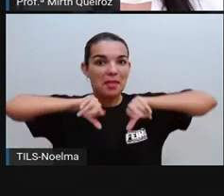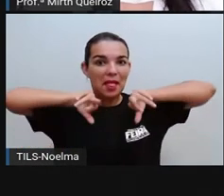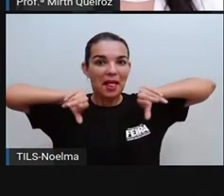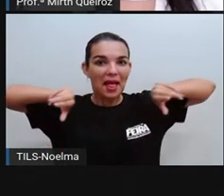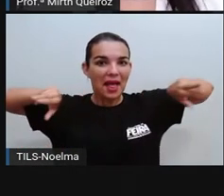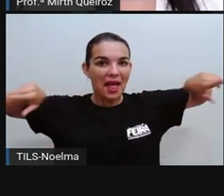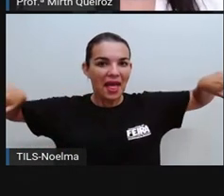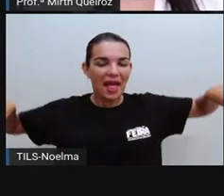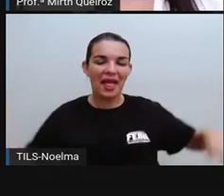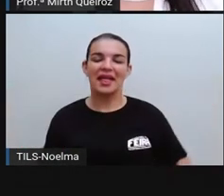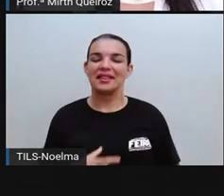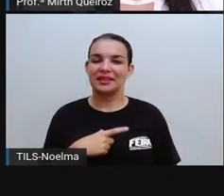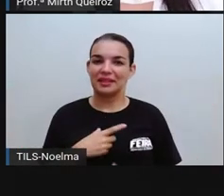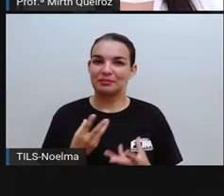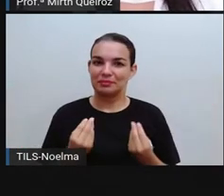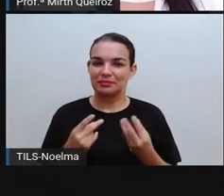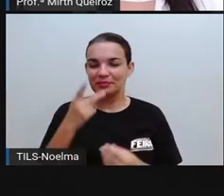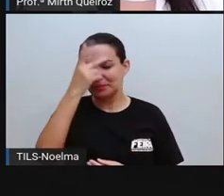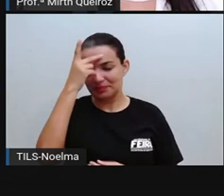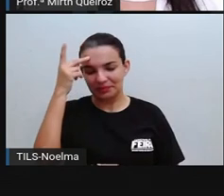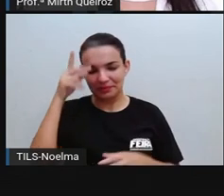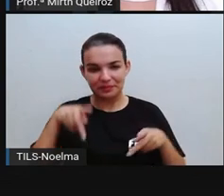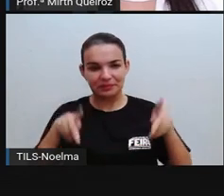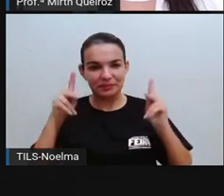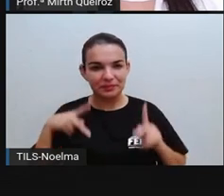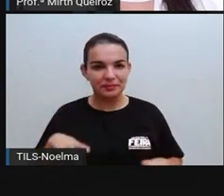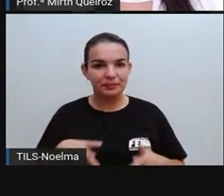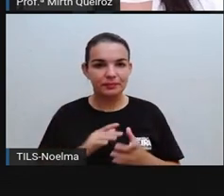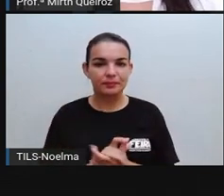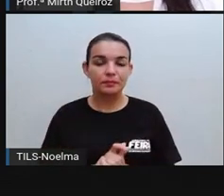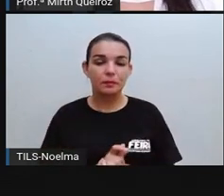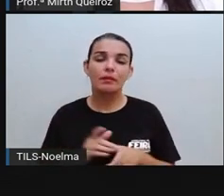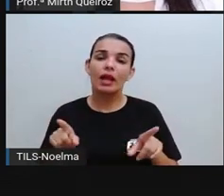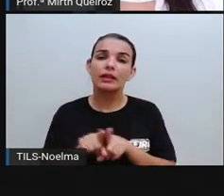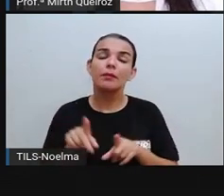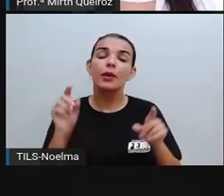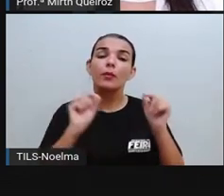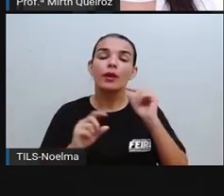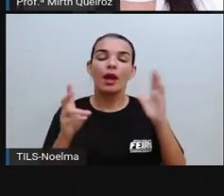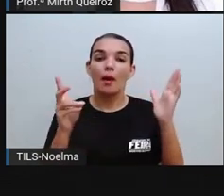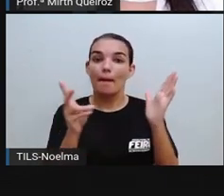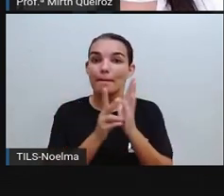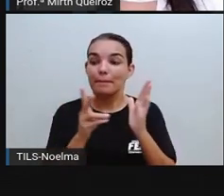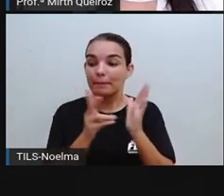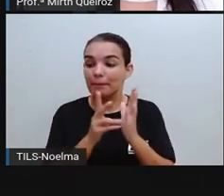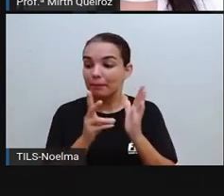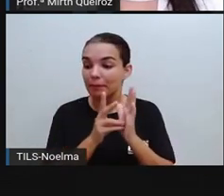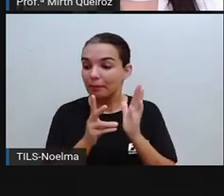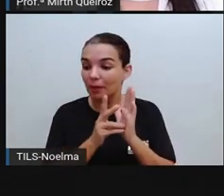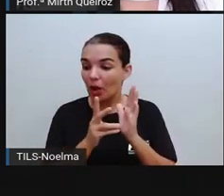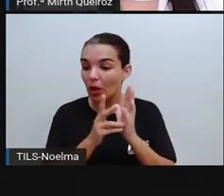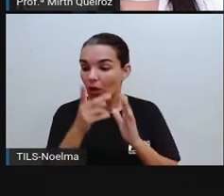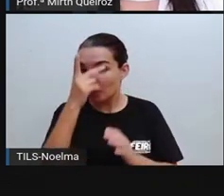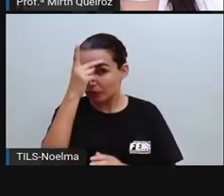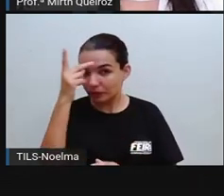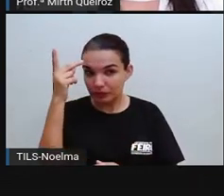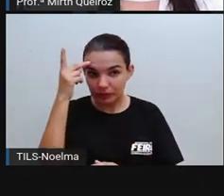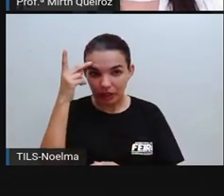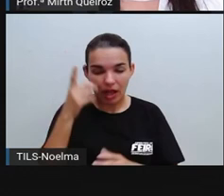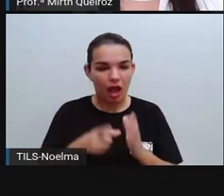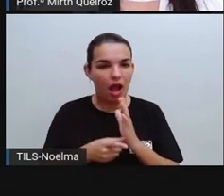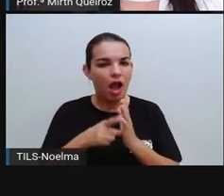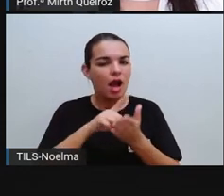uma população miscigenada. E os povos indígenas, como eu disse para vocês, mesmo antes do